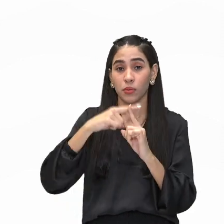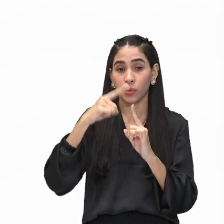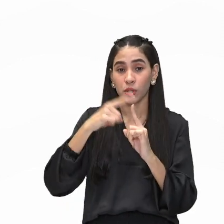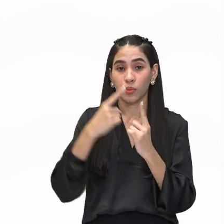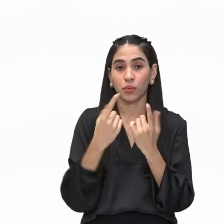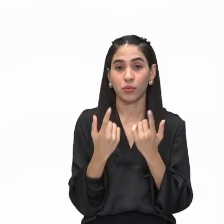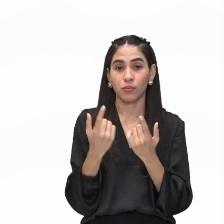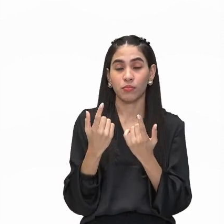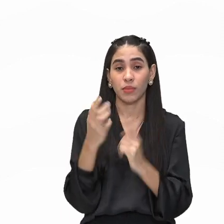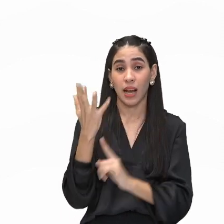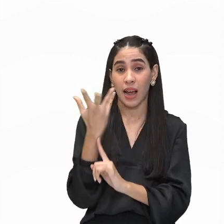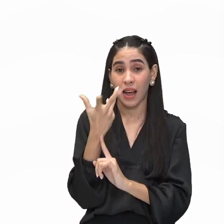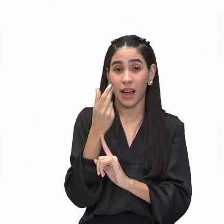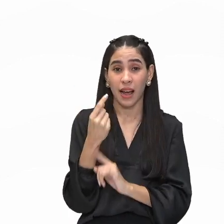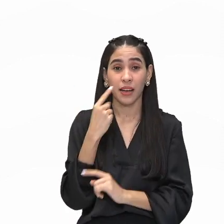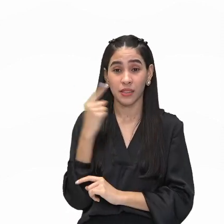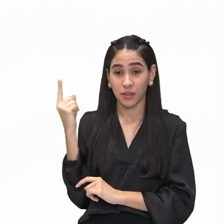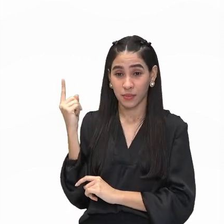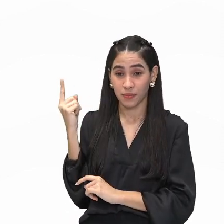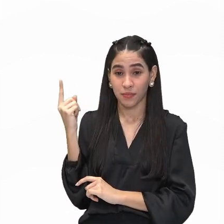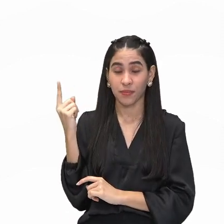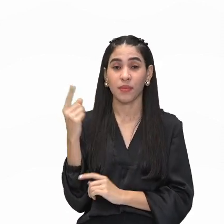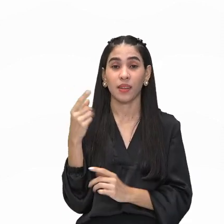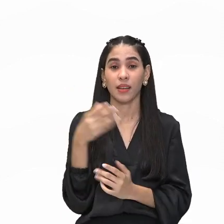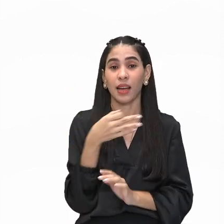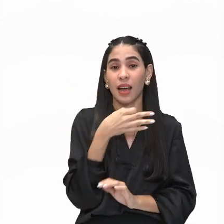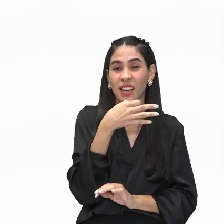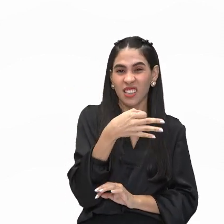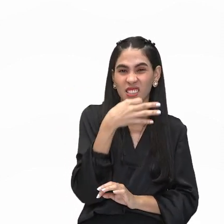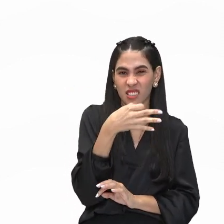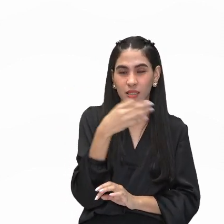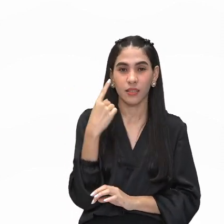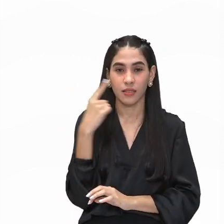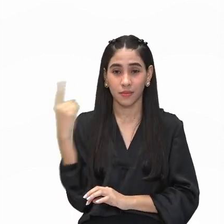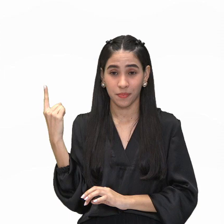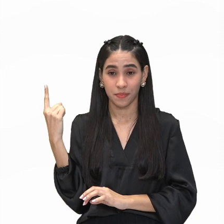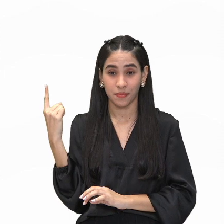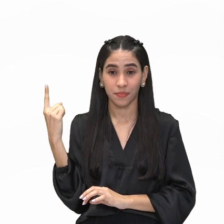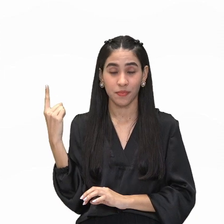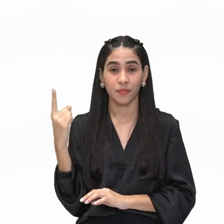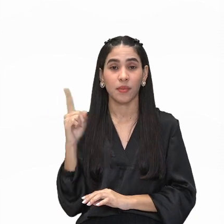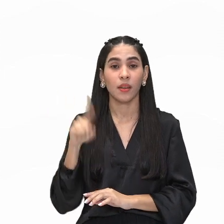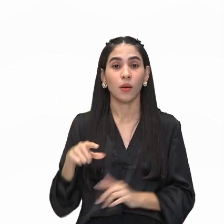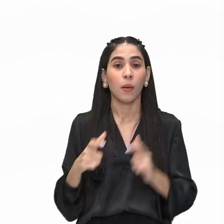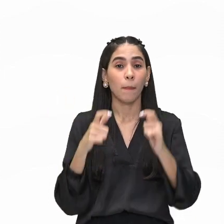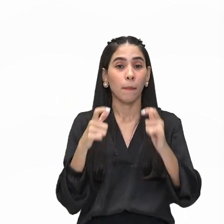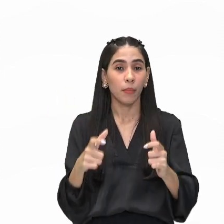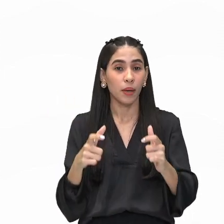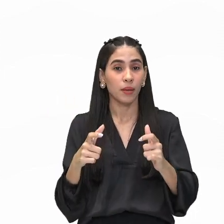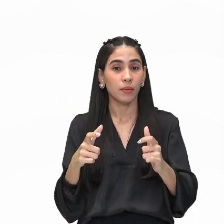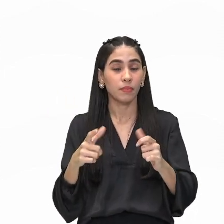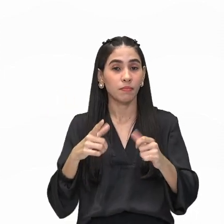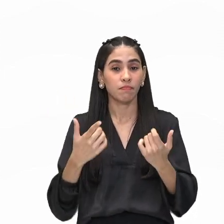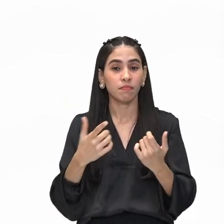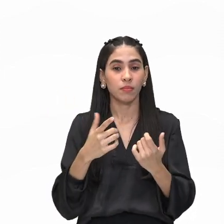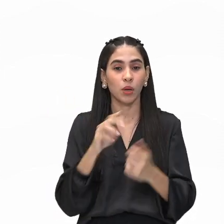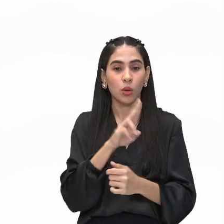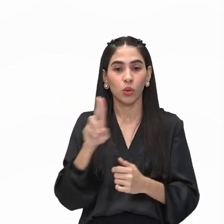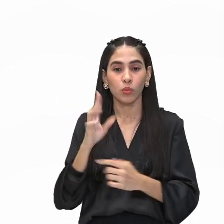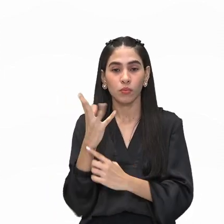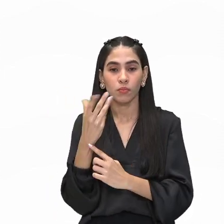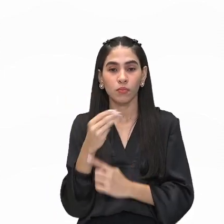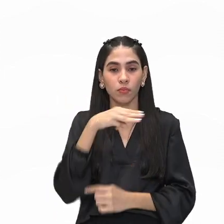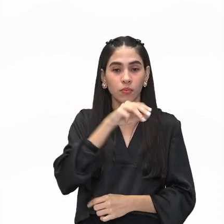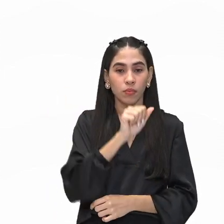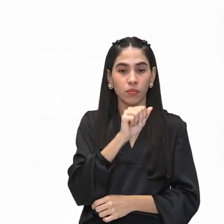arte que ele critica a arte. Ou seja, isso aí é uma obra de Marcelo Duchamp